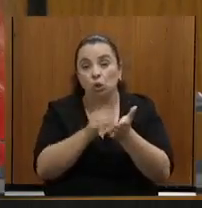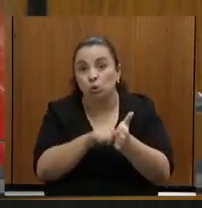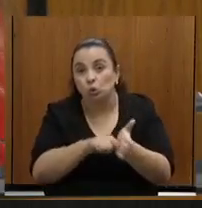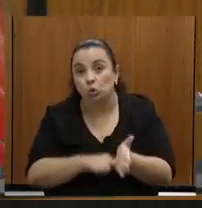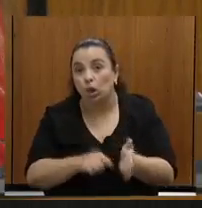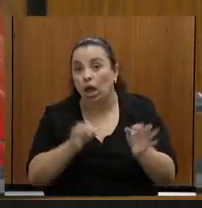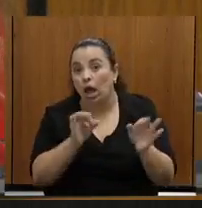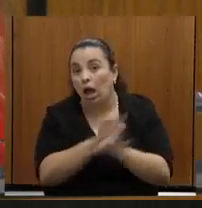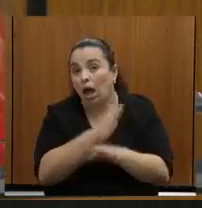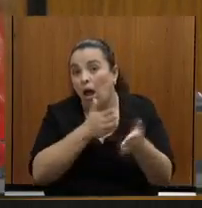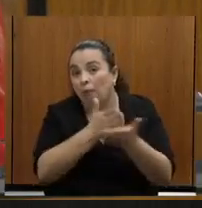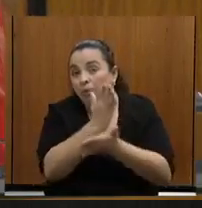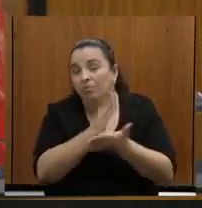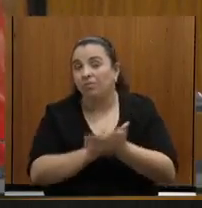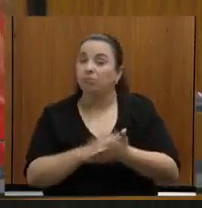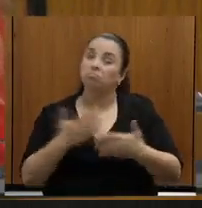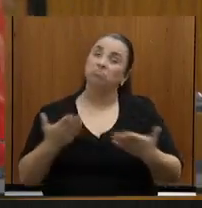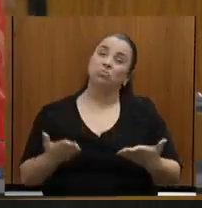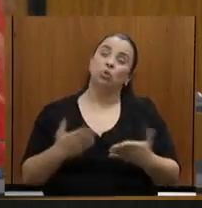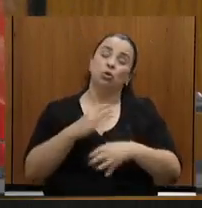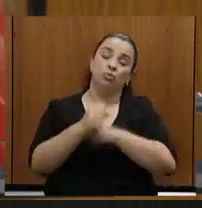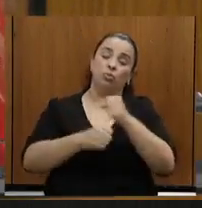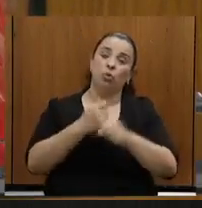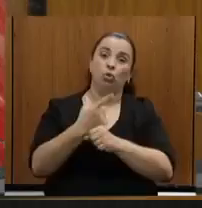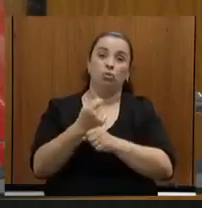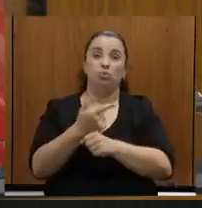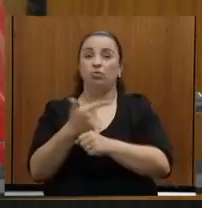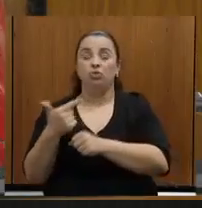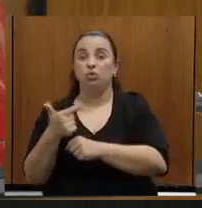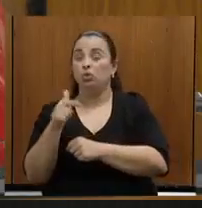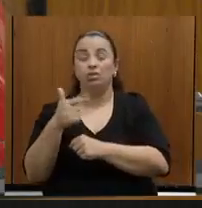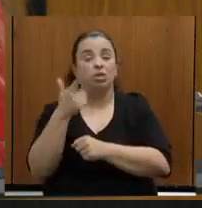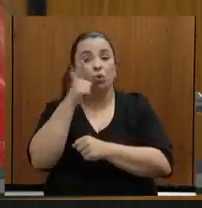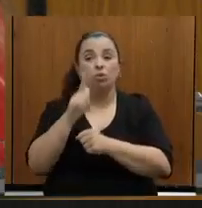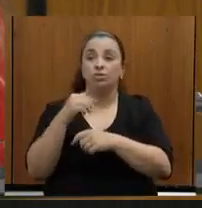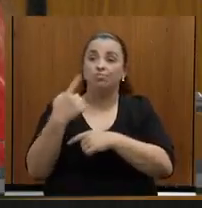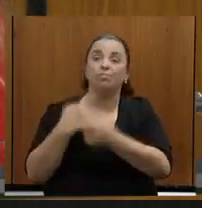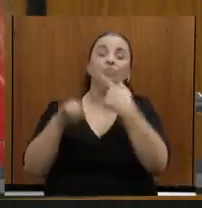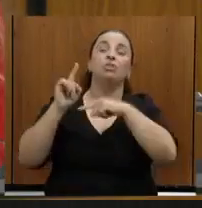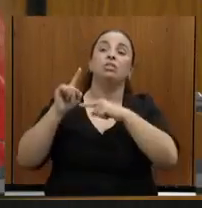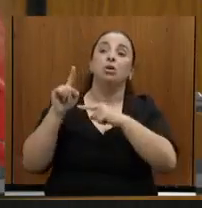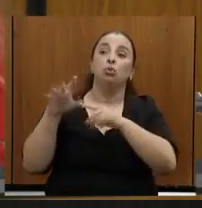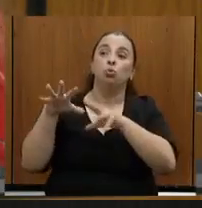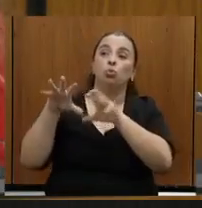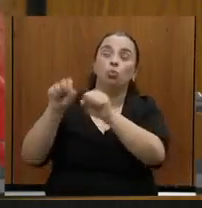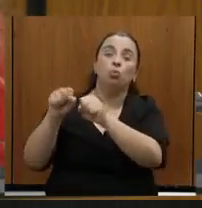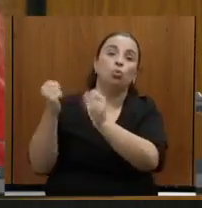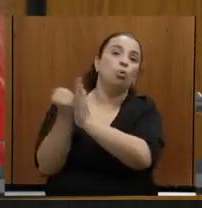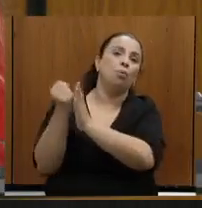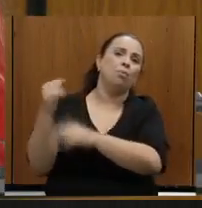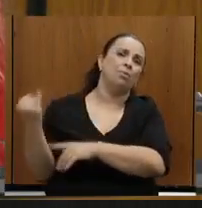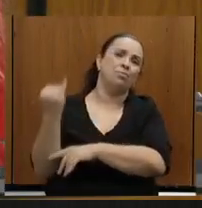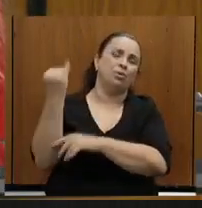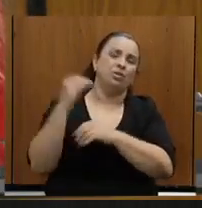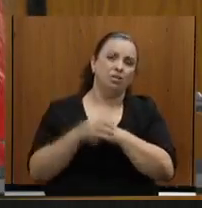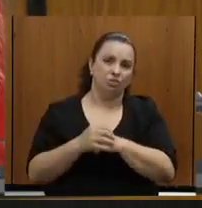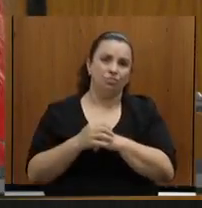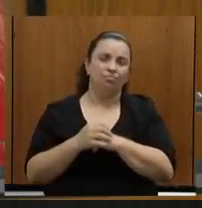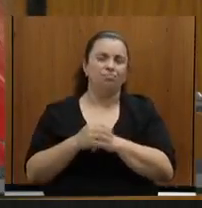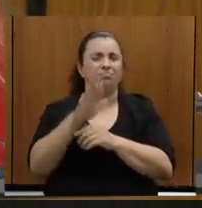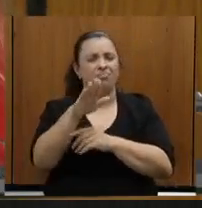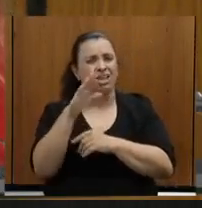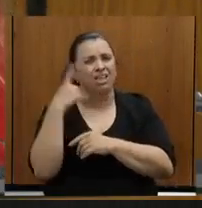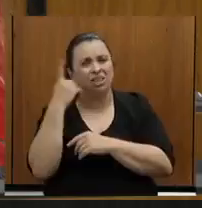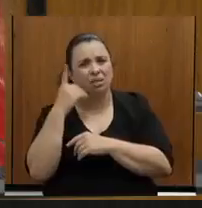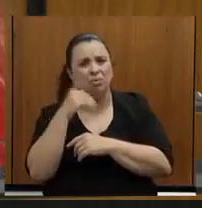sem conseguir avançar num tombamento tão importante. Sabe, deputado Mauro, que nos preside aqui, a minha observação